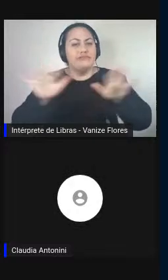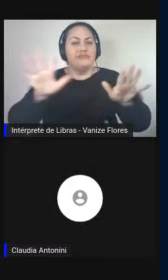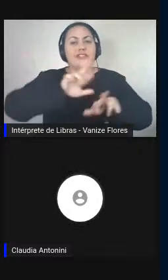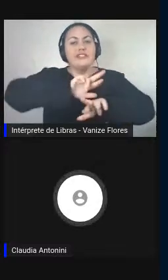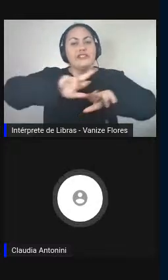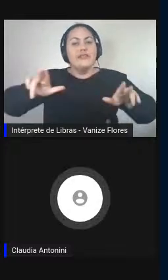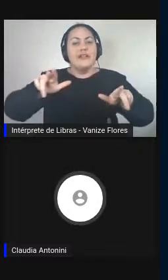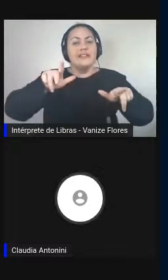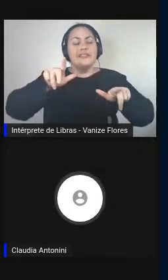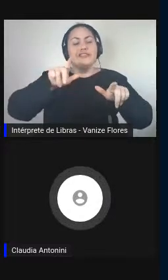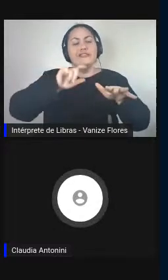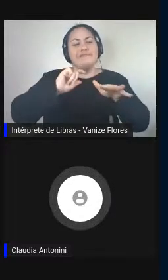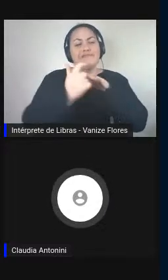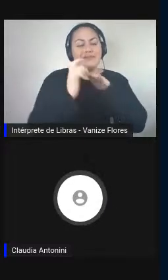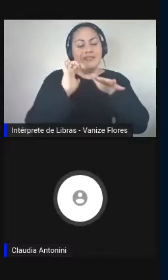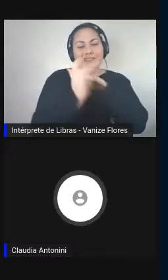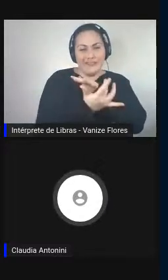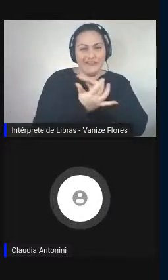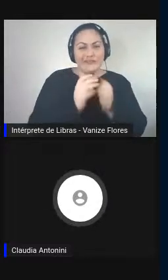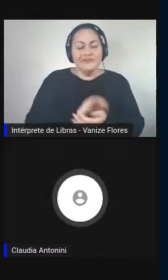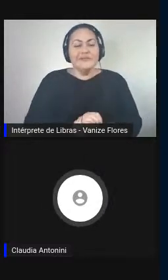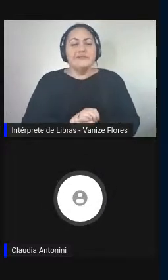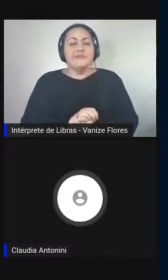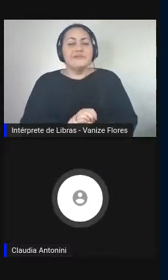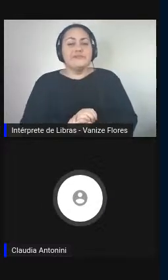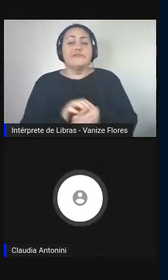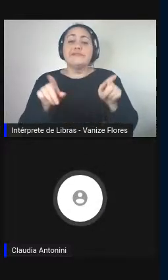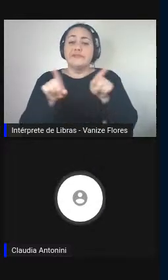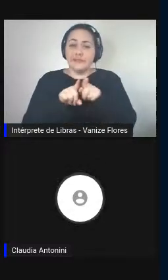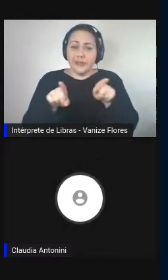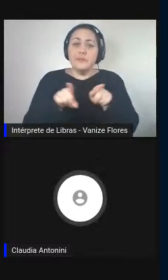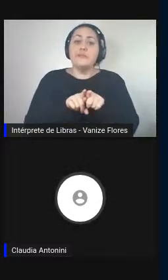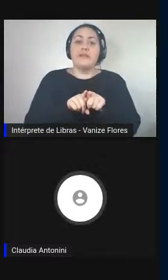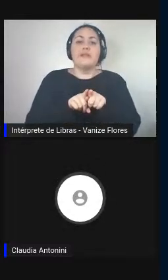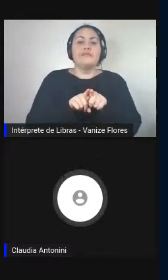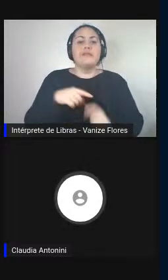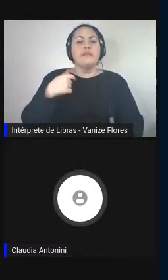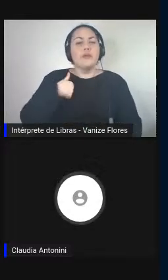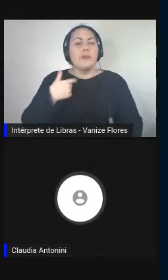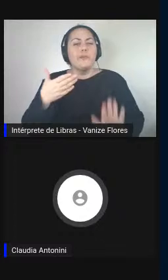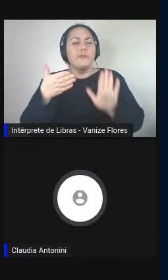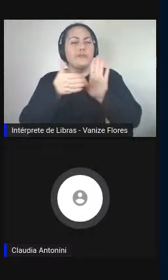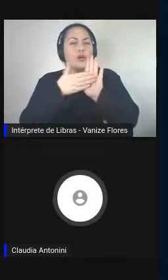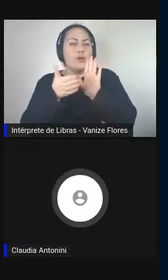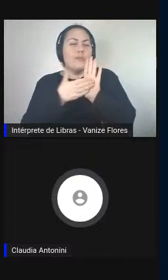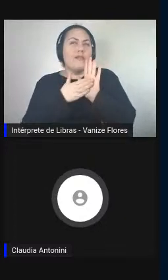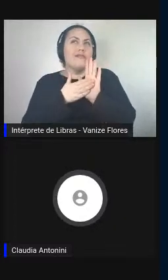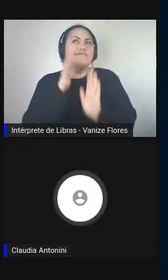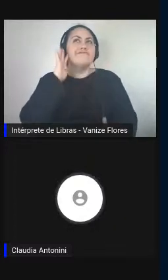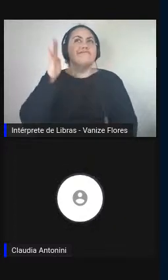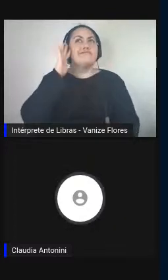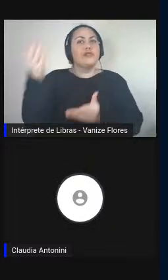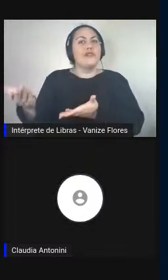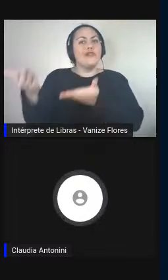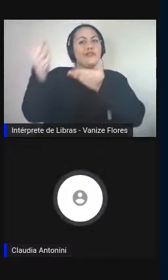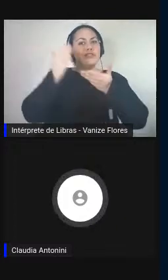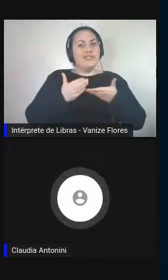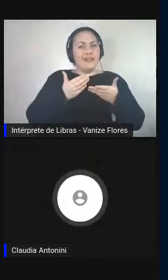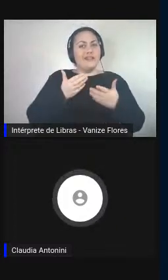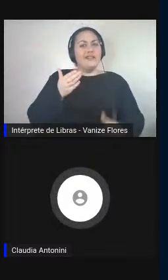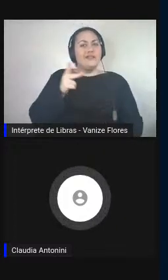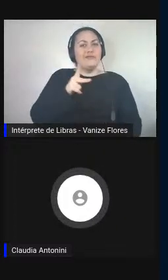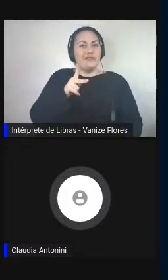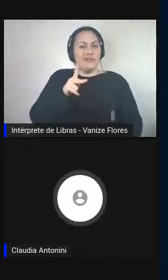Por ter acolhido de forma entusiasmada a minha proposta de convidar Cláudio Fantinuali e